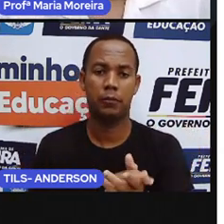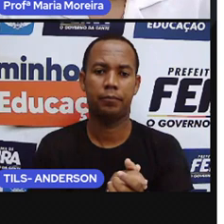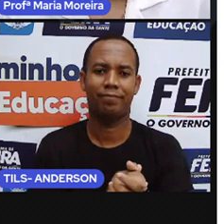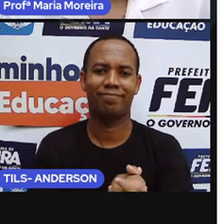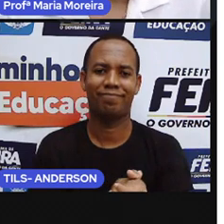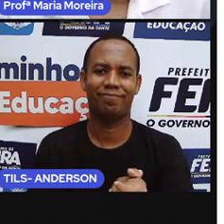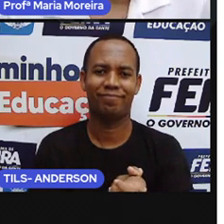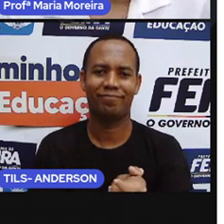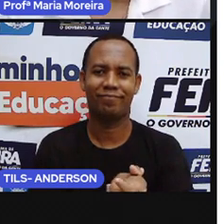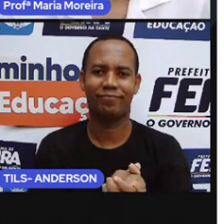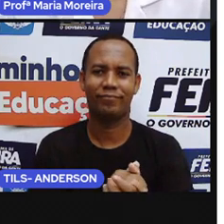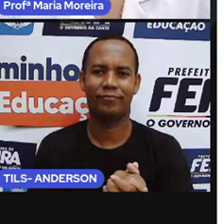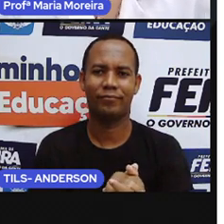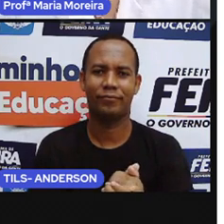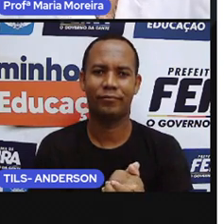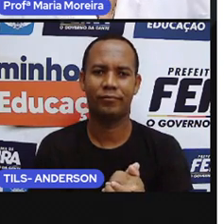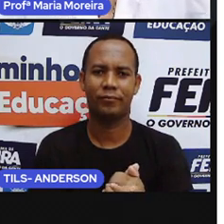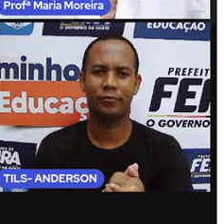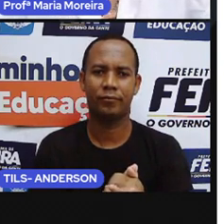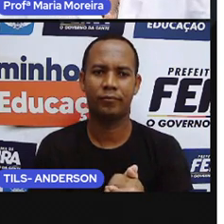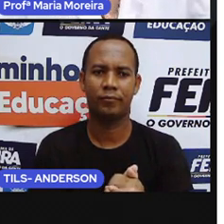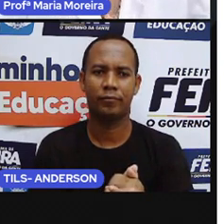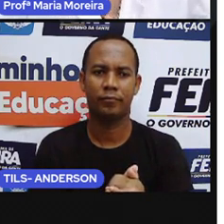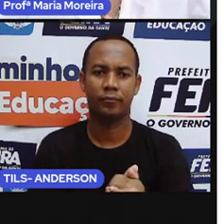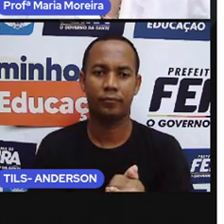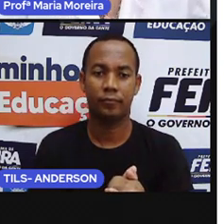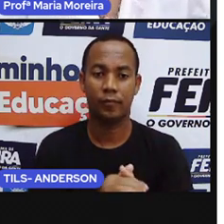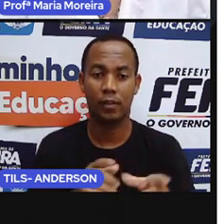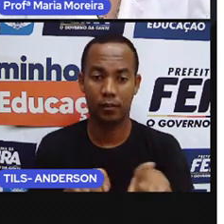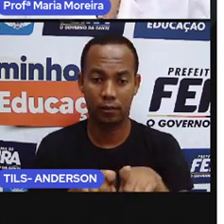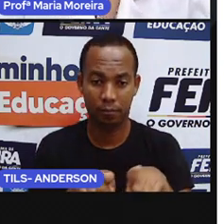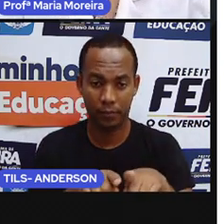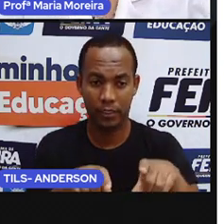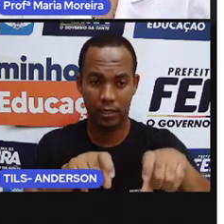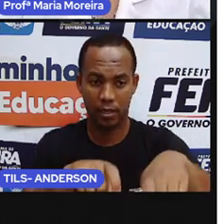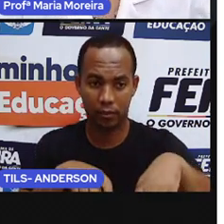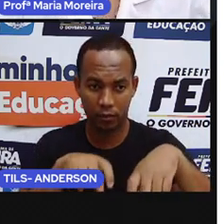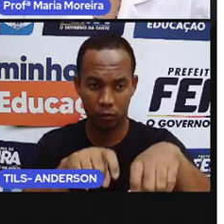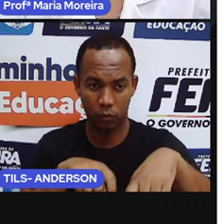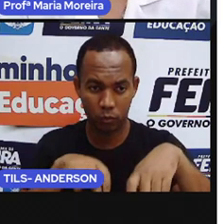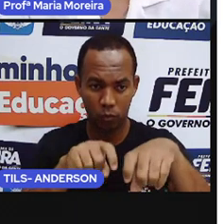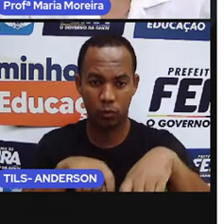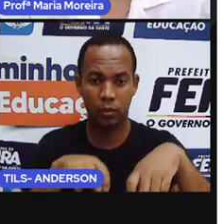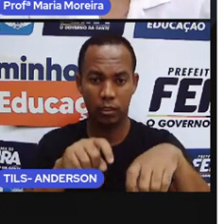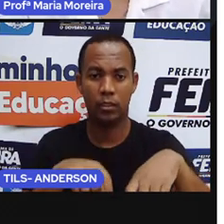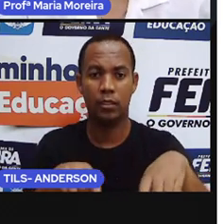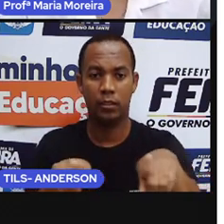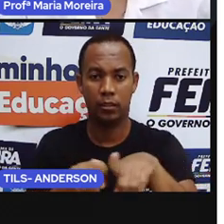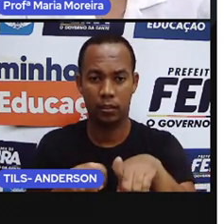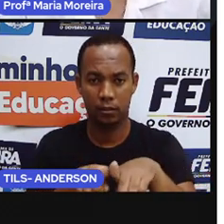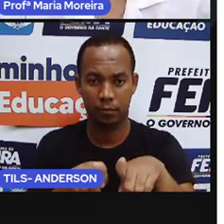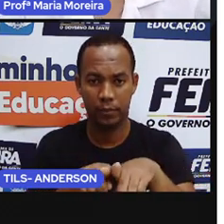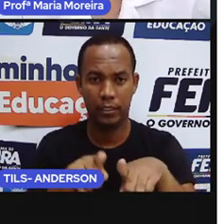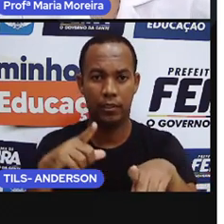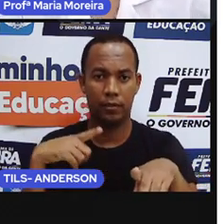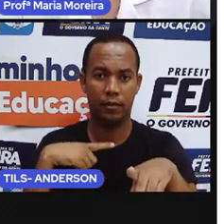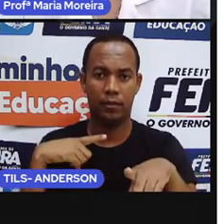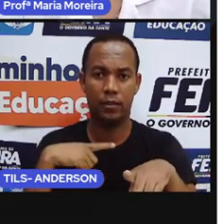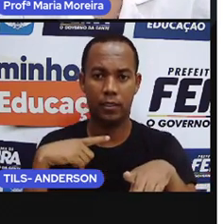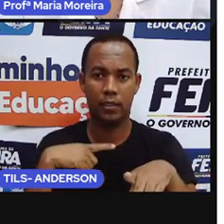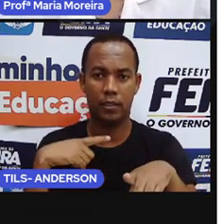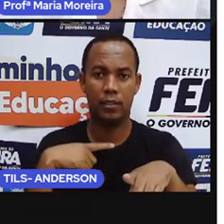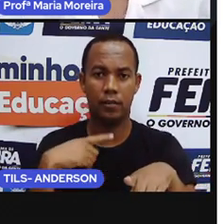Vamos lá? Bom, além da agricultura, né, outra atividade importante para a subsistência dos